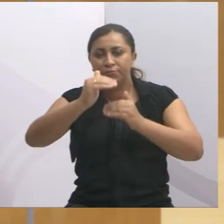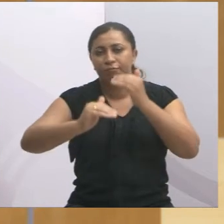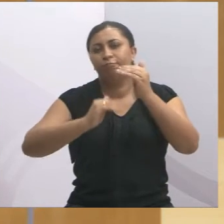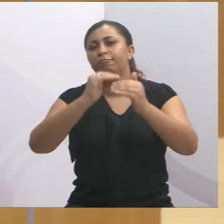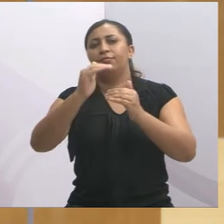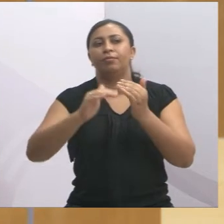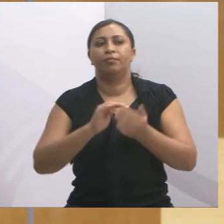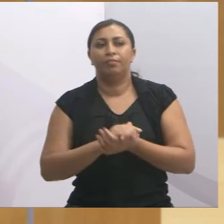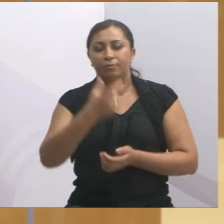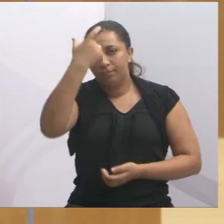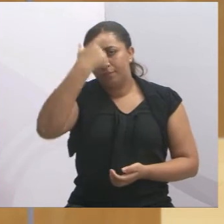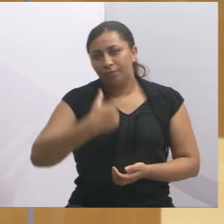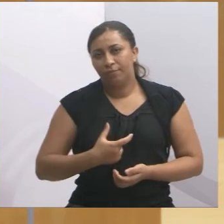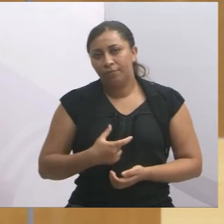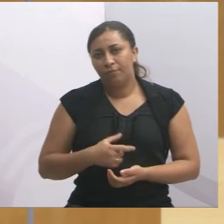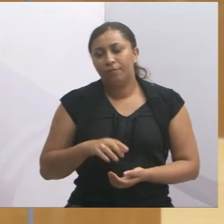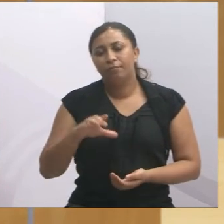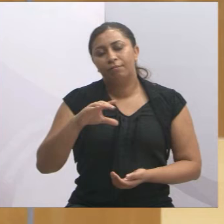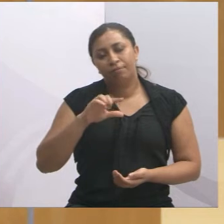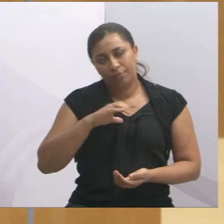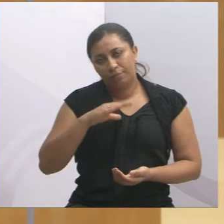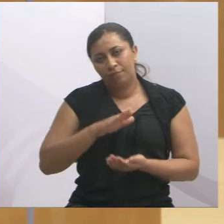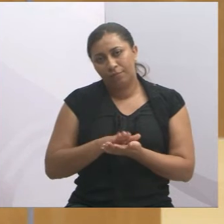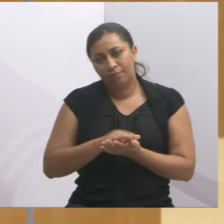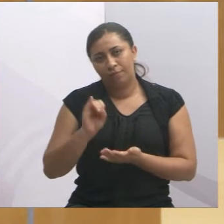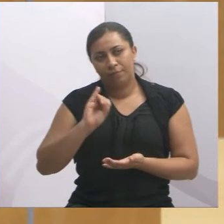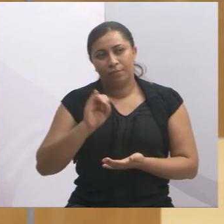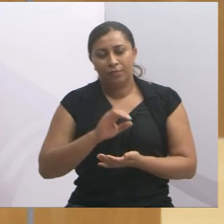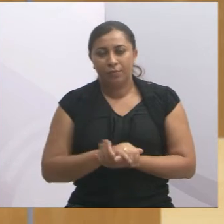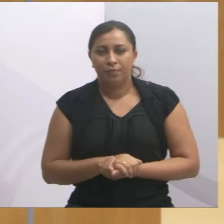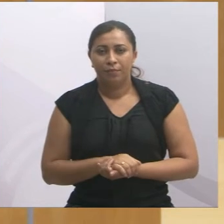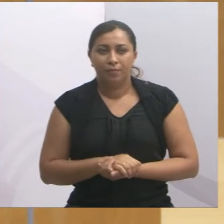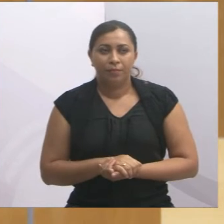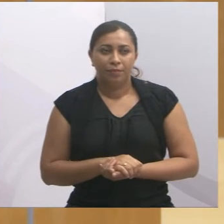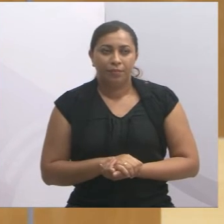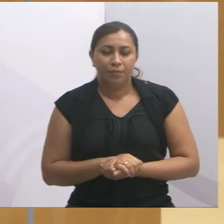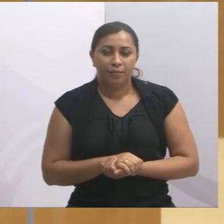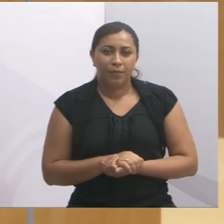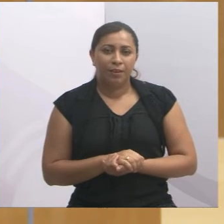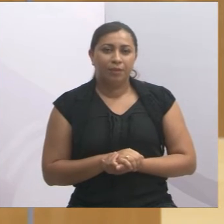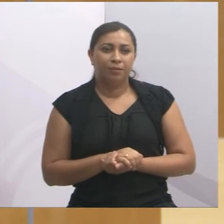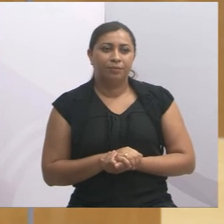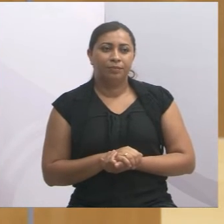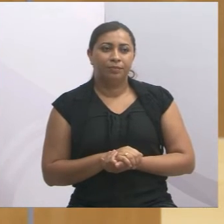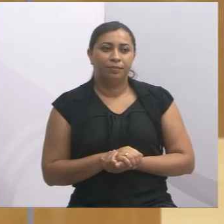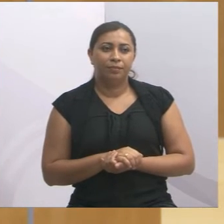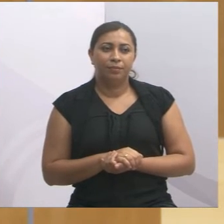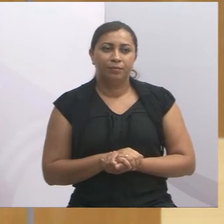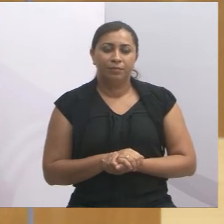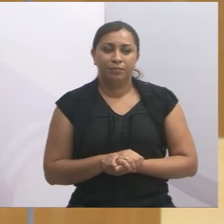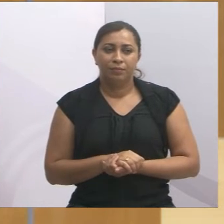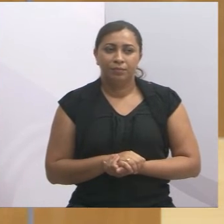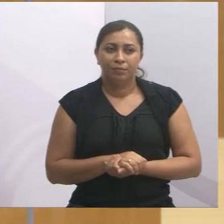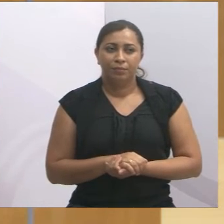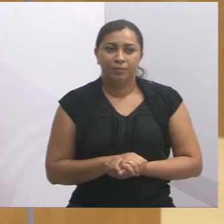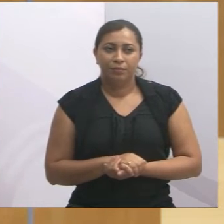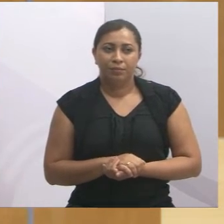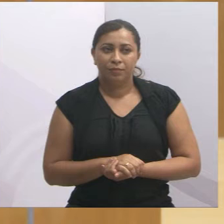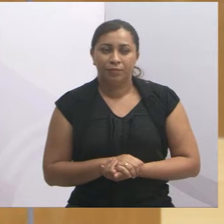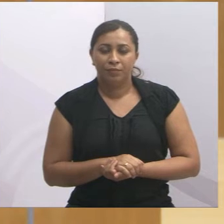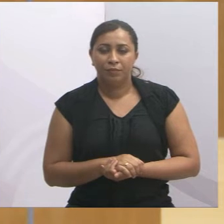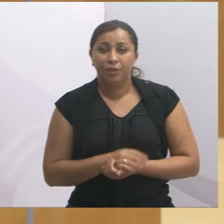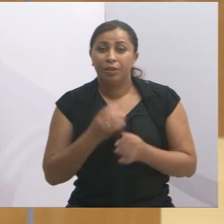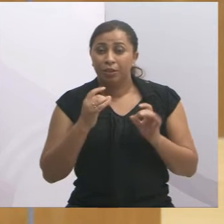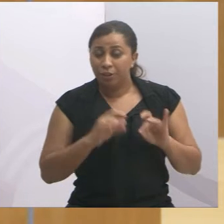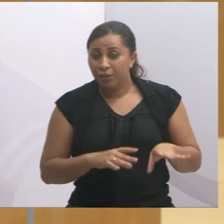cidadão de Jacareí aqui, a vereência me proporcionou, e eu falo que eu saio daqui dessa casa hoje com